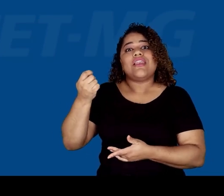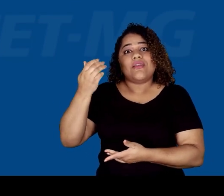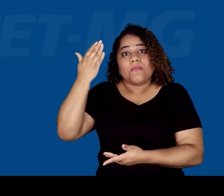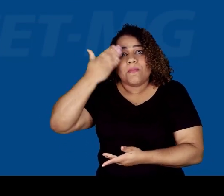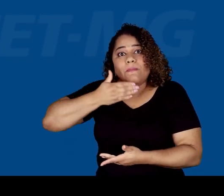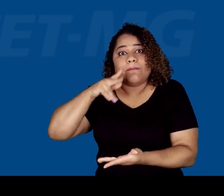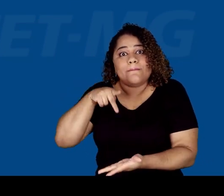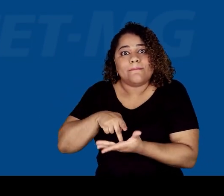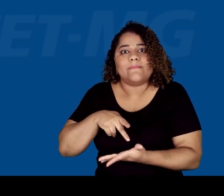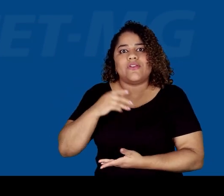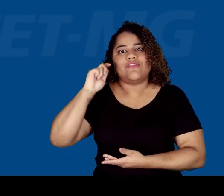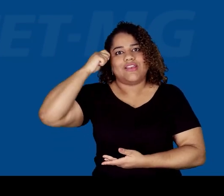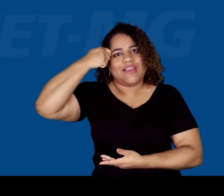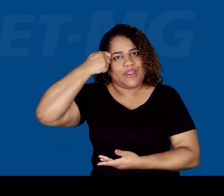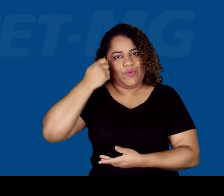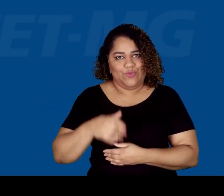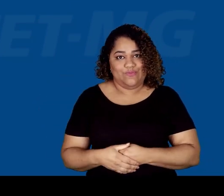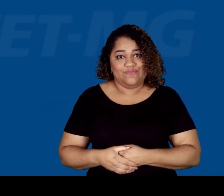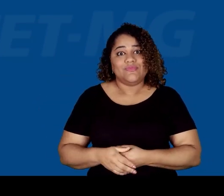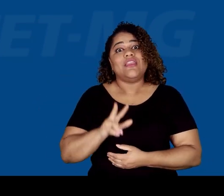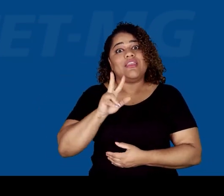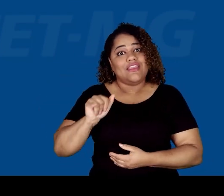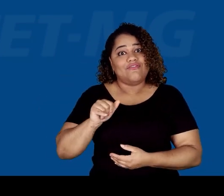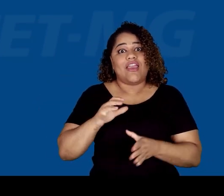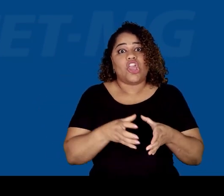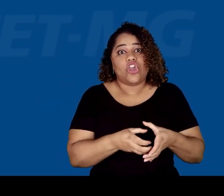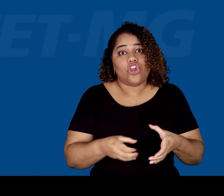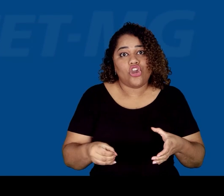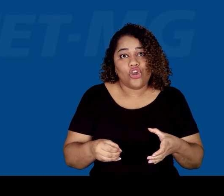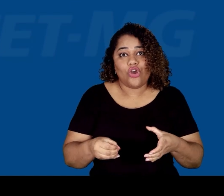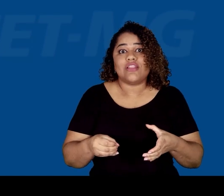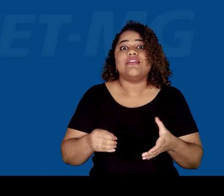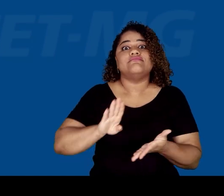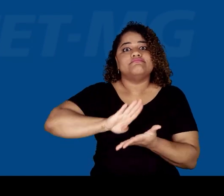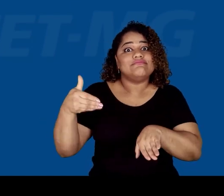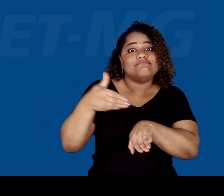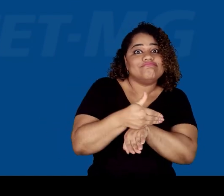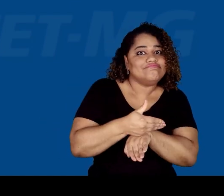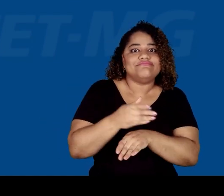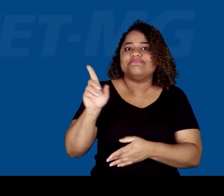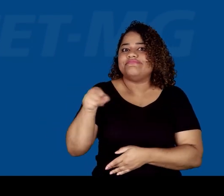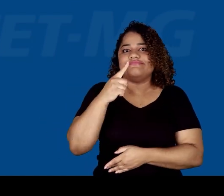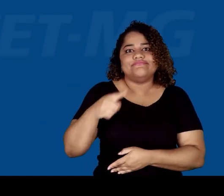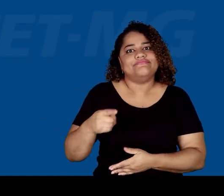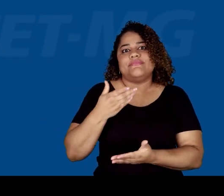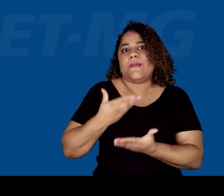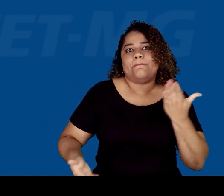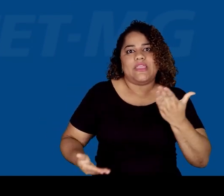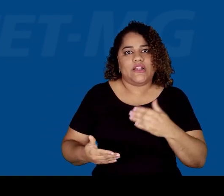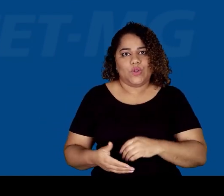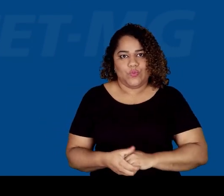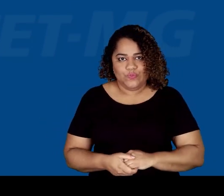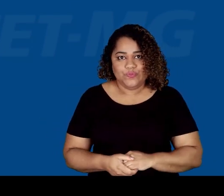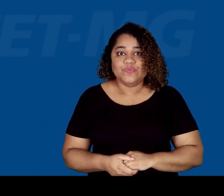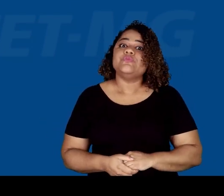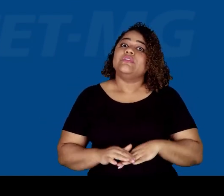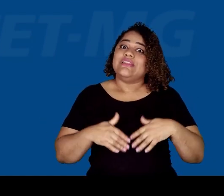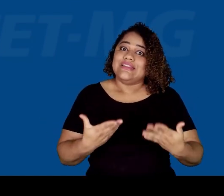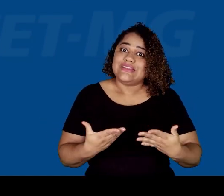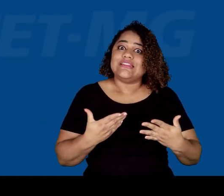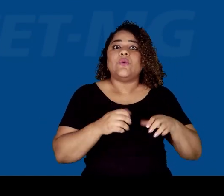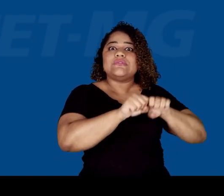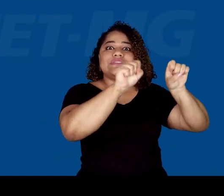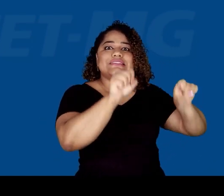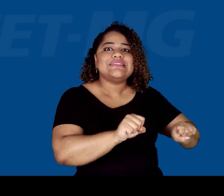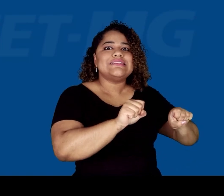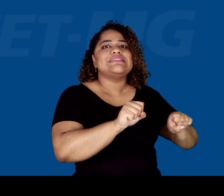consideradas negros ou negras, e serão desclassificados pela cota racial. Portanto, antes de realizar a sua inscrição pelo